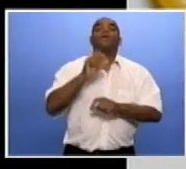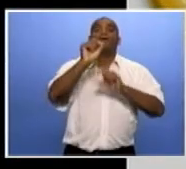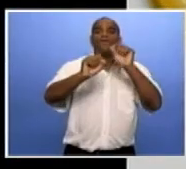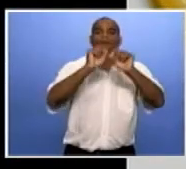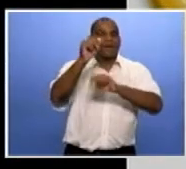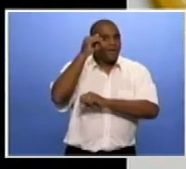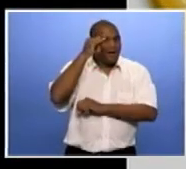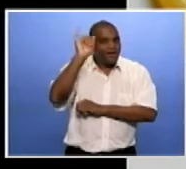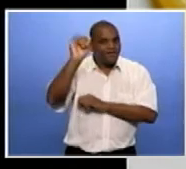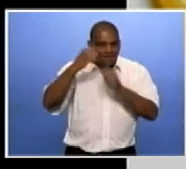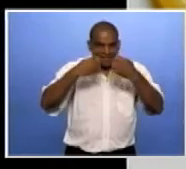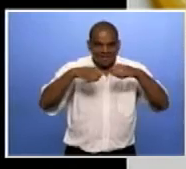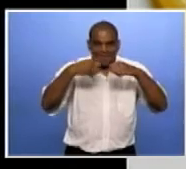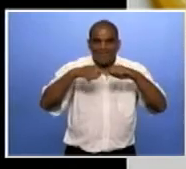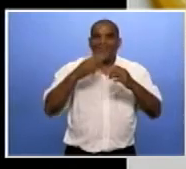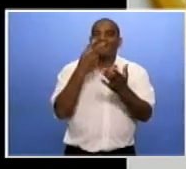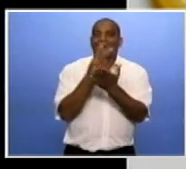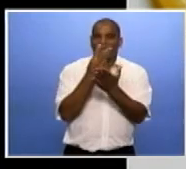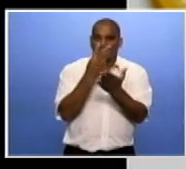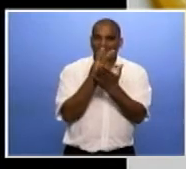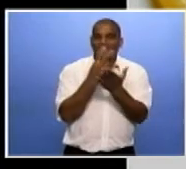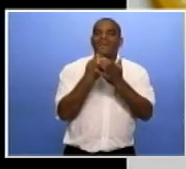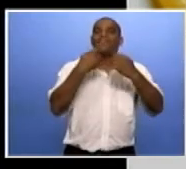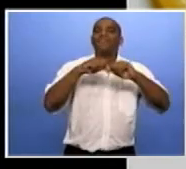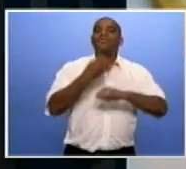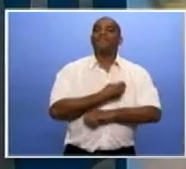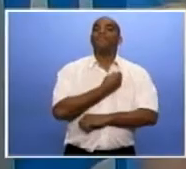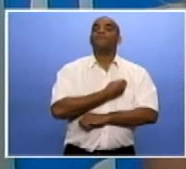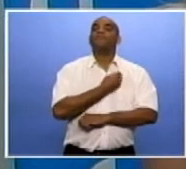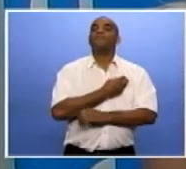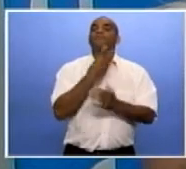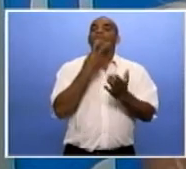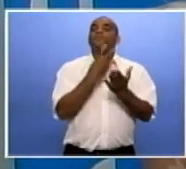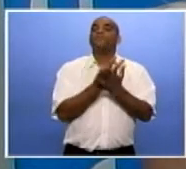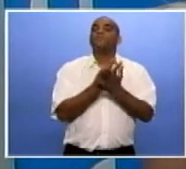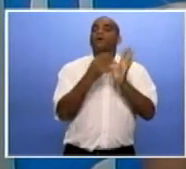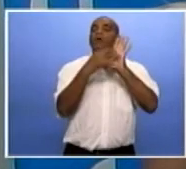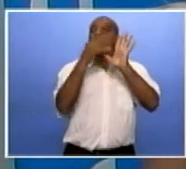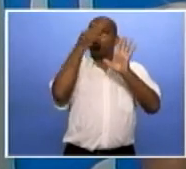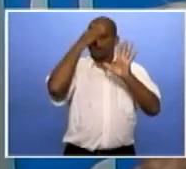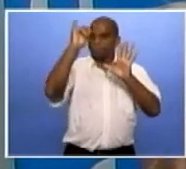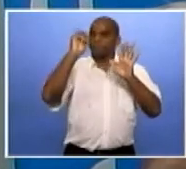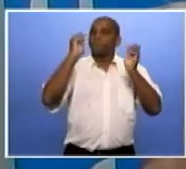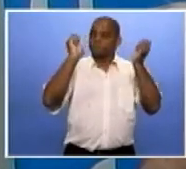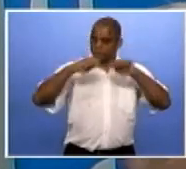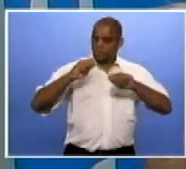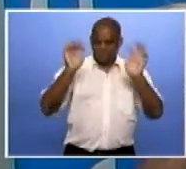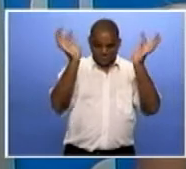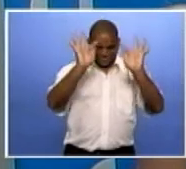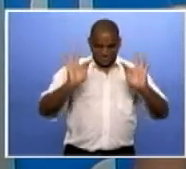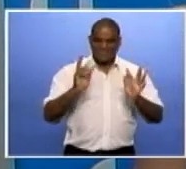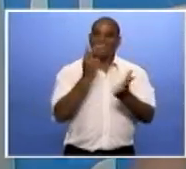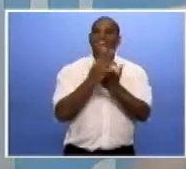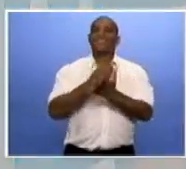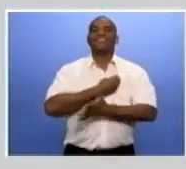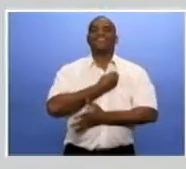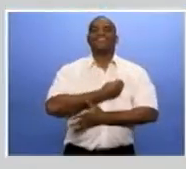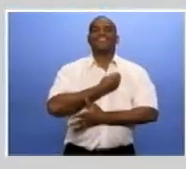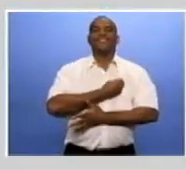prevenção. É você realmente adotar práticas preventivas para ter uma vida mais feliz e uma vida com qualidade.